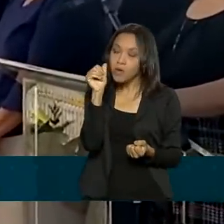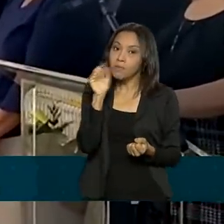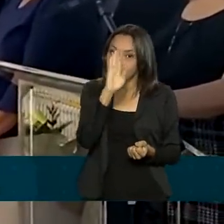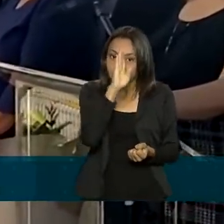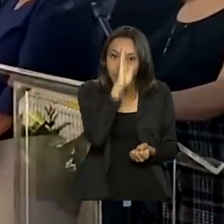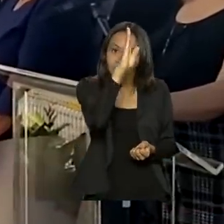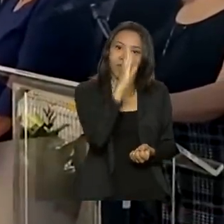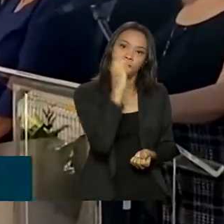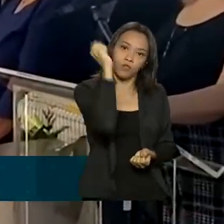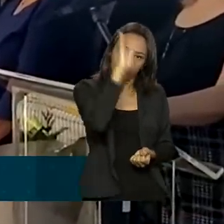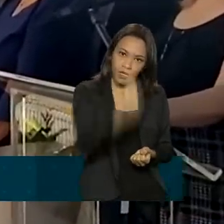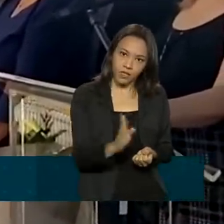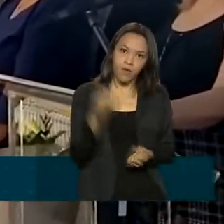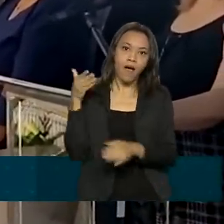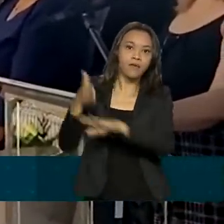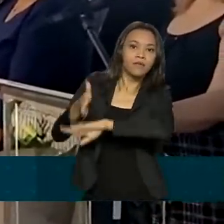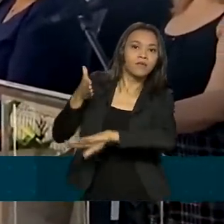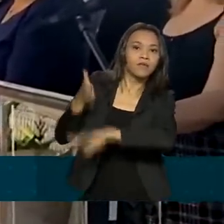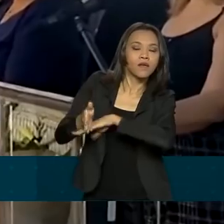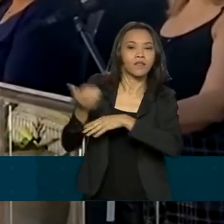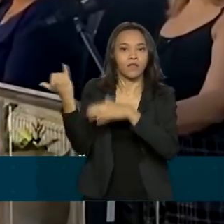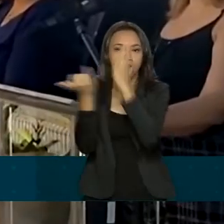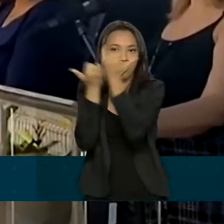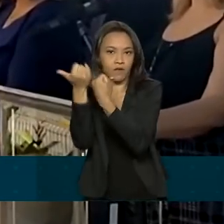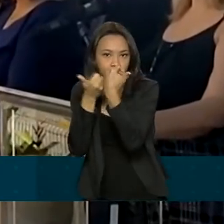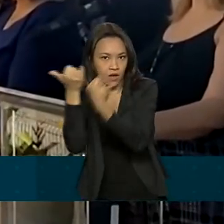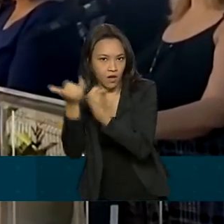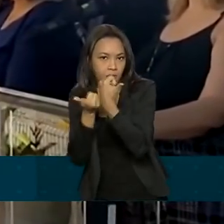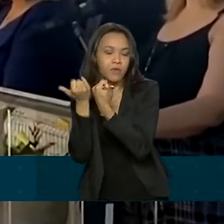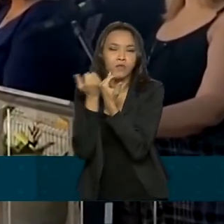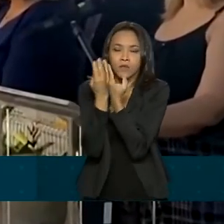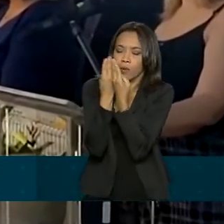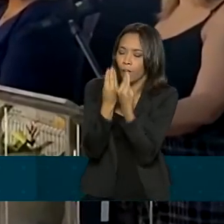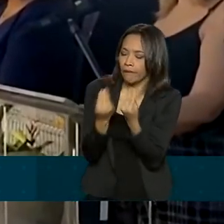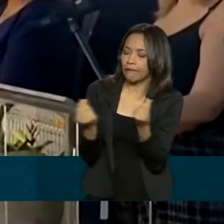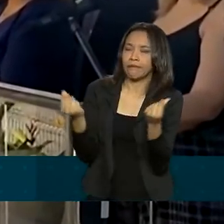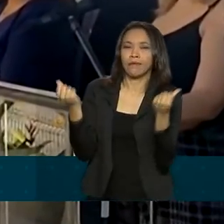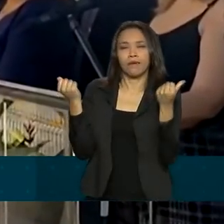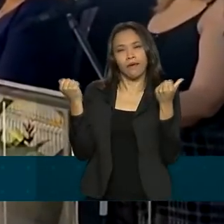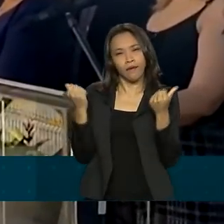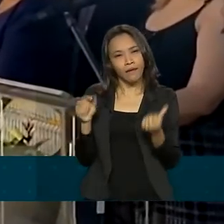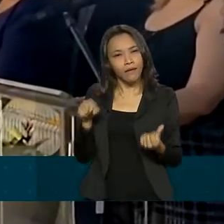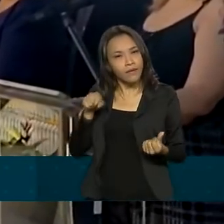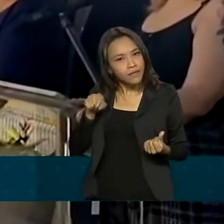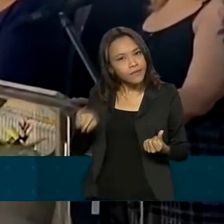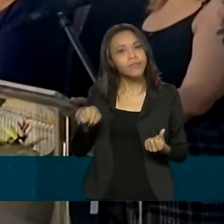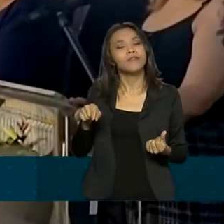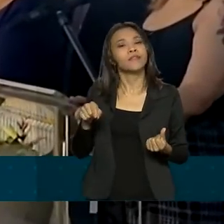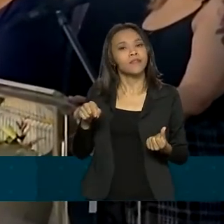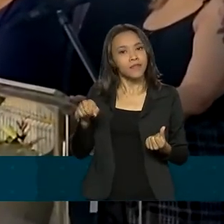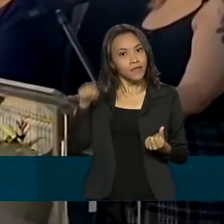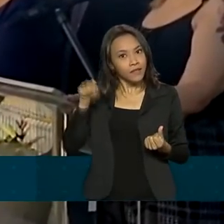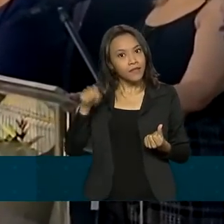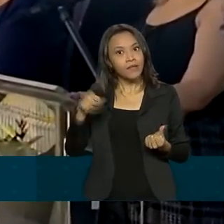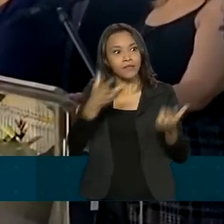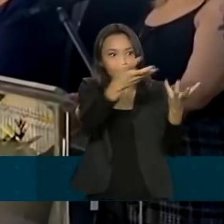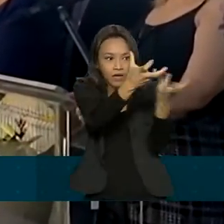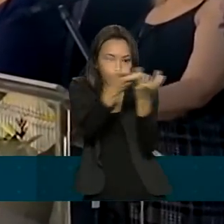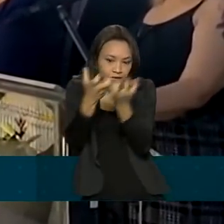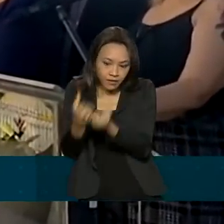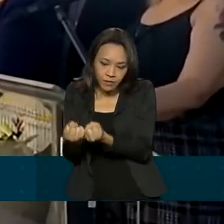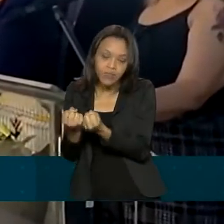acesso às amostras com sistema de qualidade que garanta que a amostra está sendo recebida,